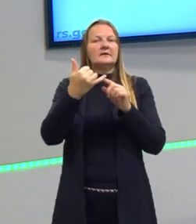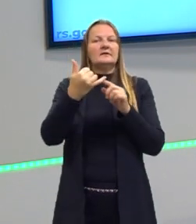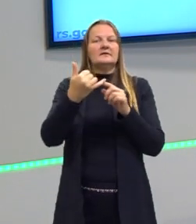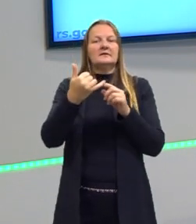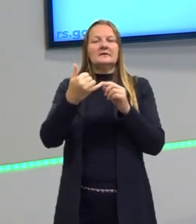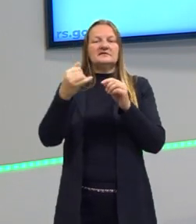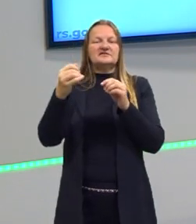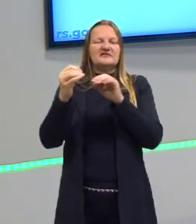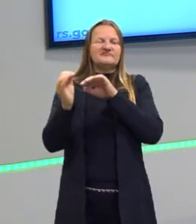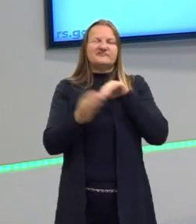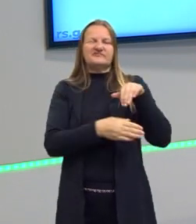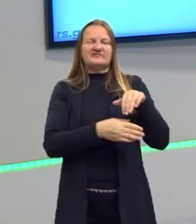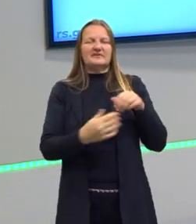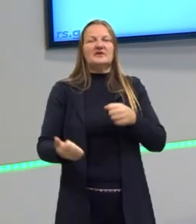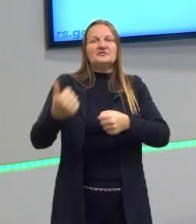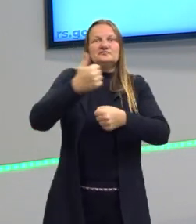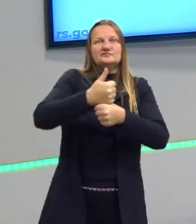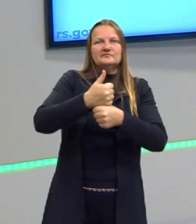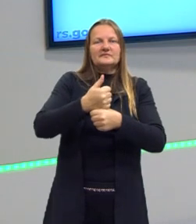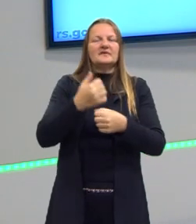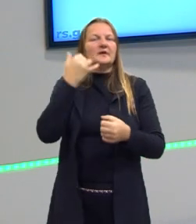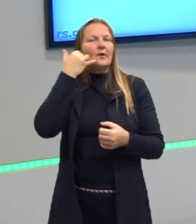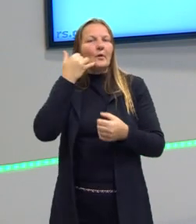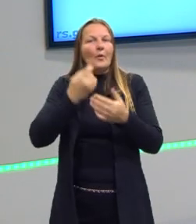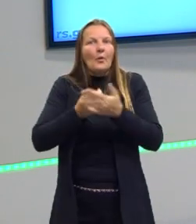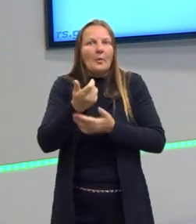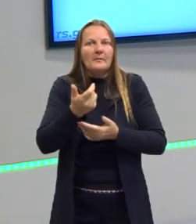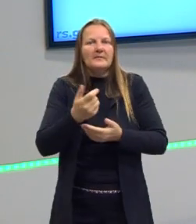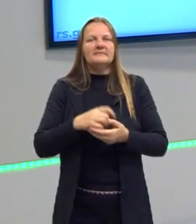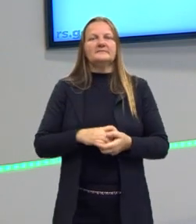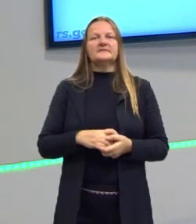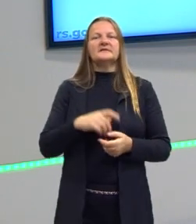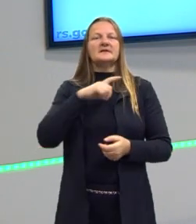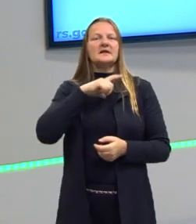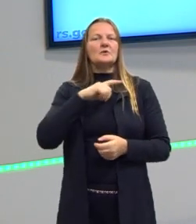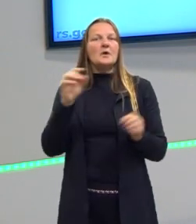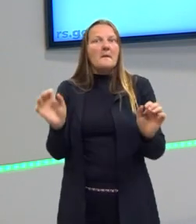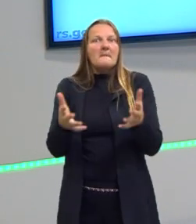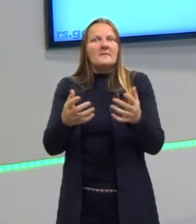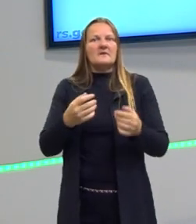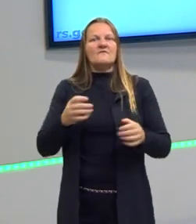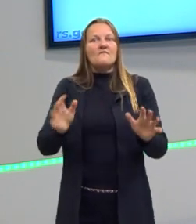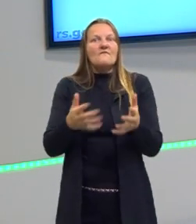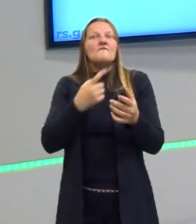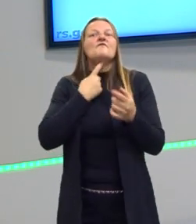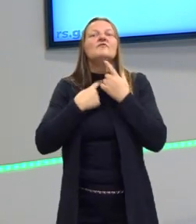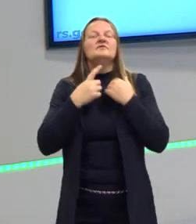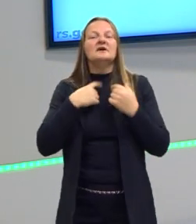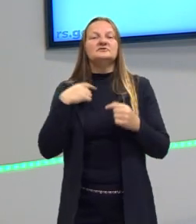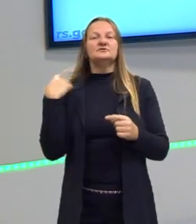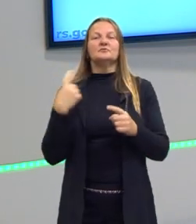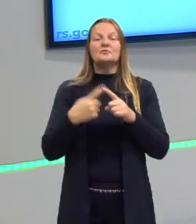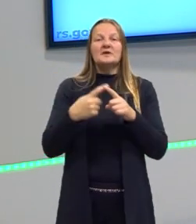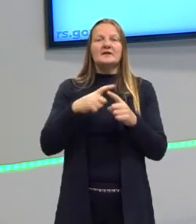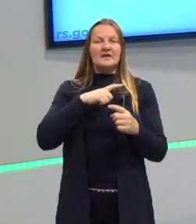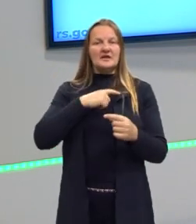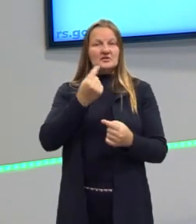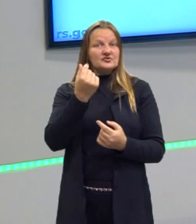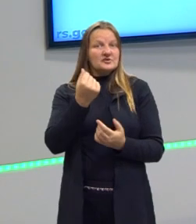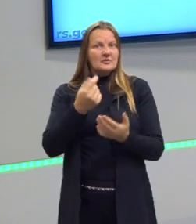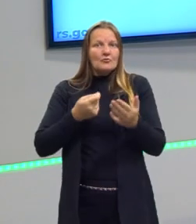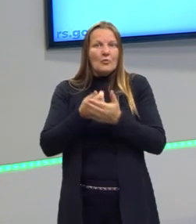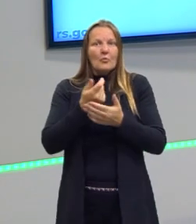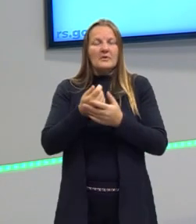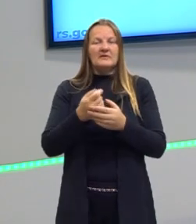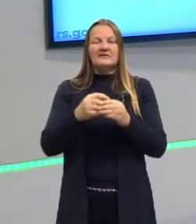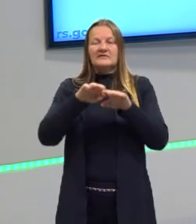ser substituído, e se isso existe, se existe esse impulso, é porque há condições para ser feito, e aí se contradiz com